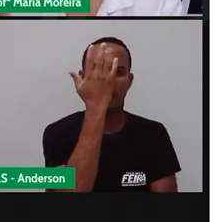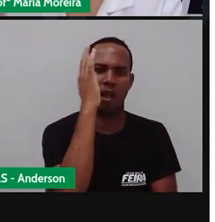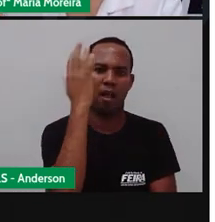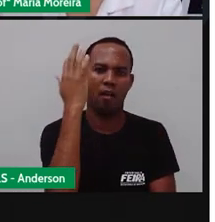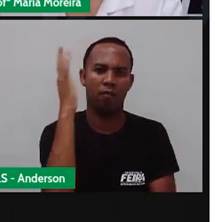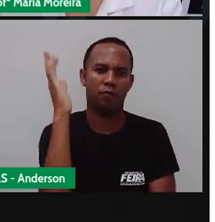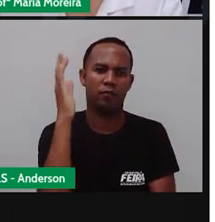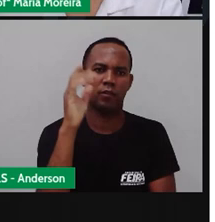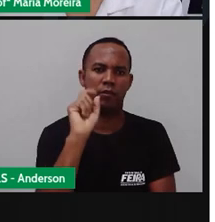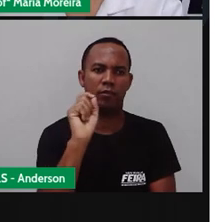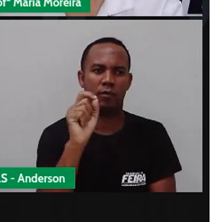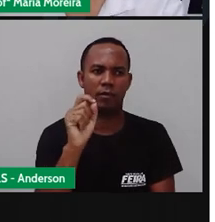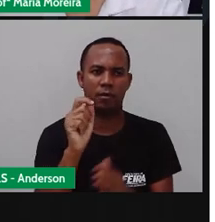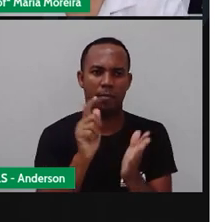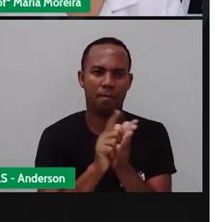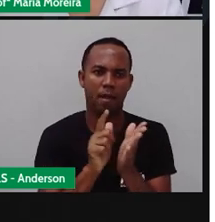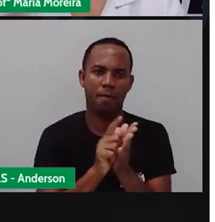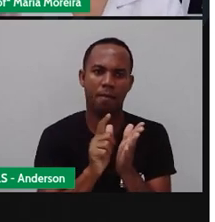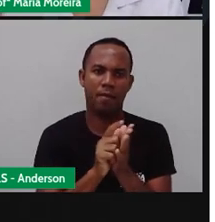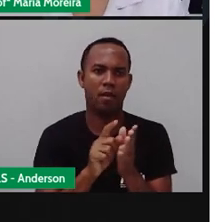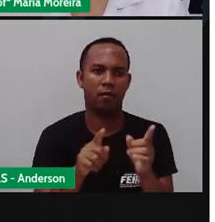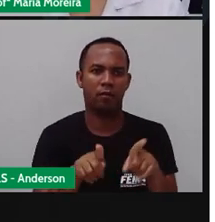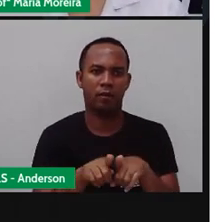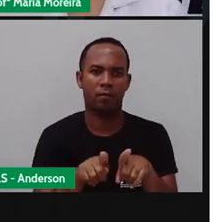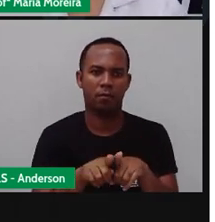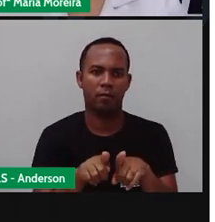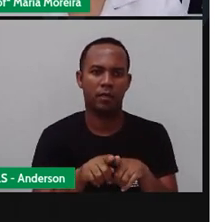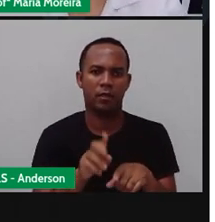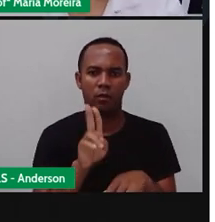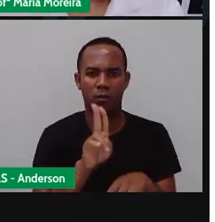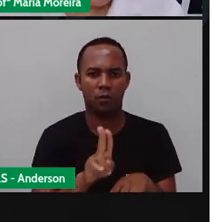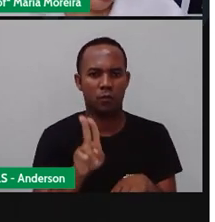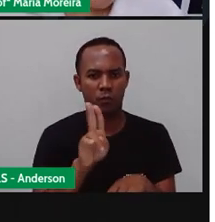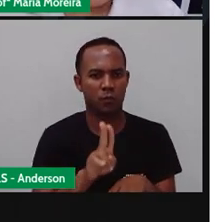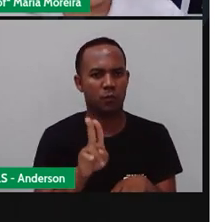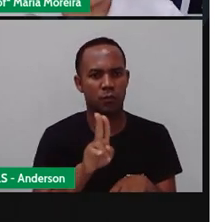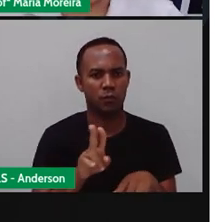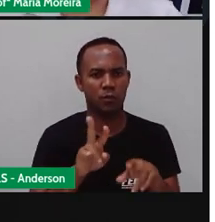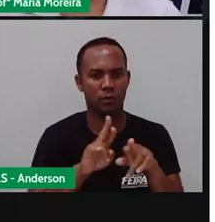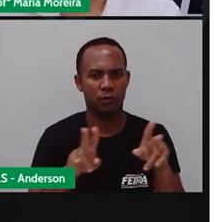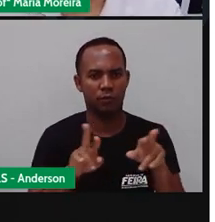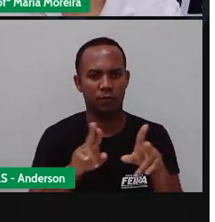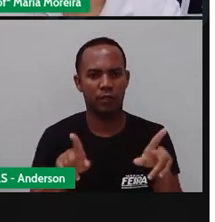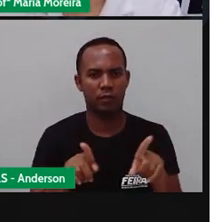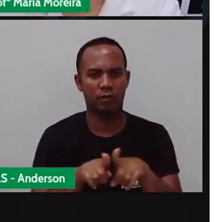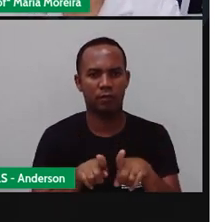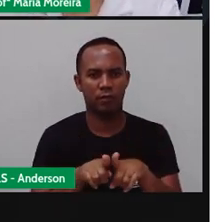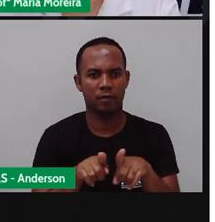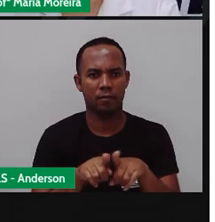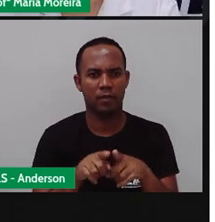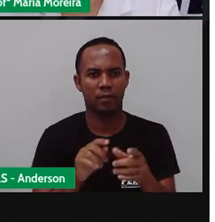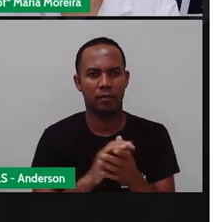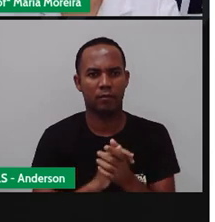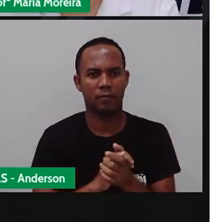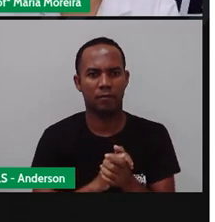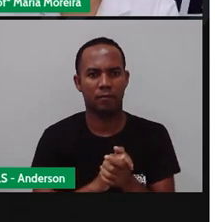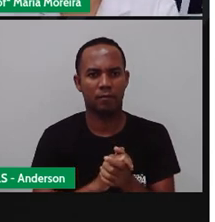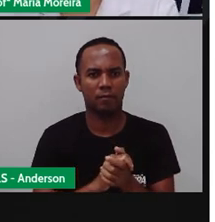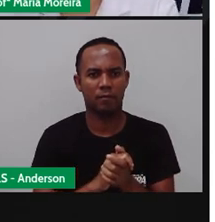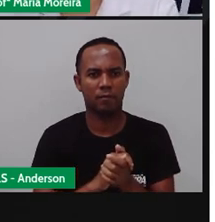De papelão Você não vai utilizar Papel crepom E não vai utilizar Esses palitos